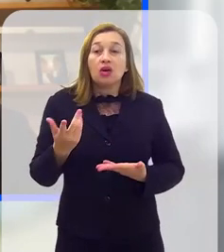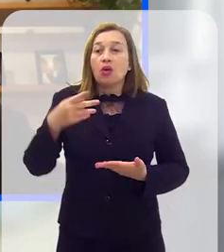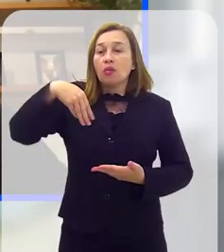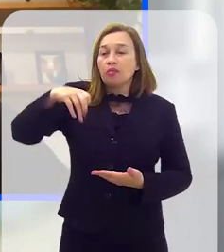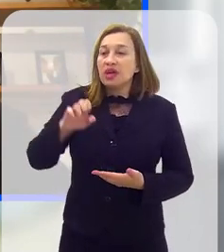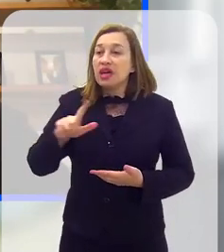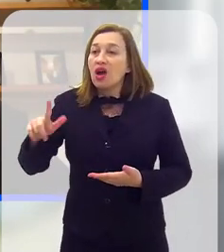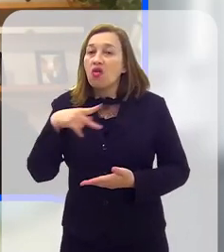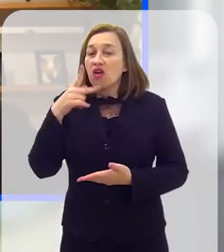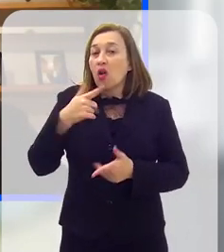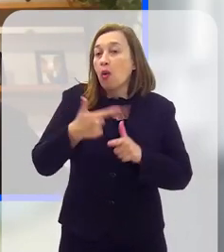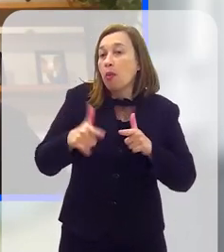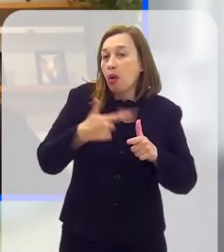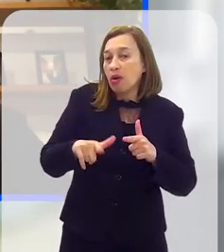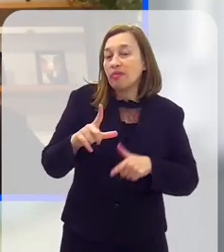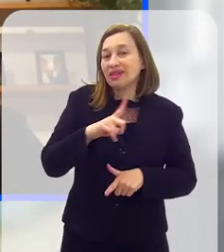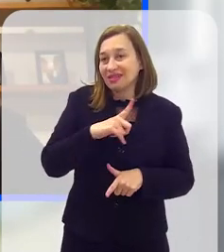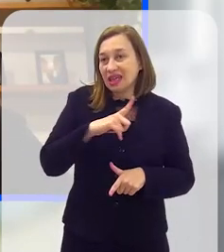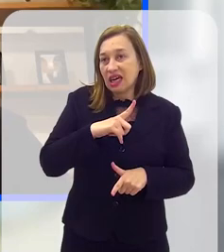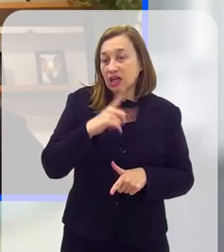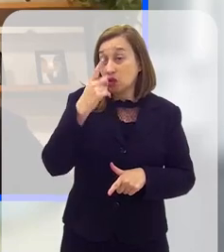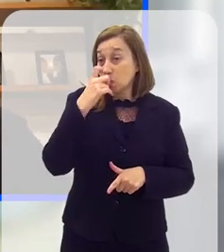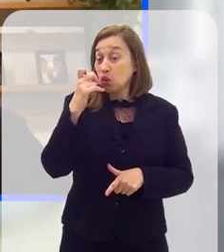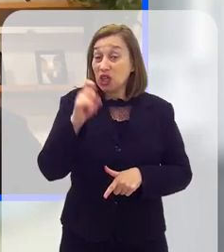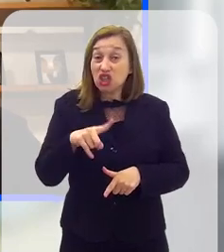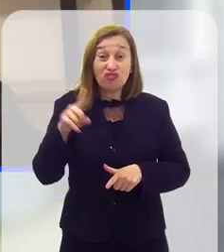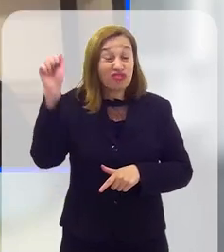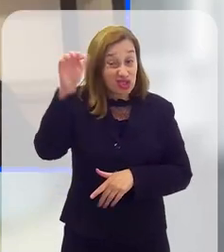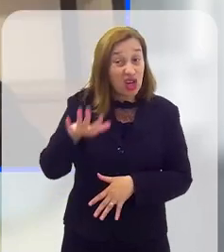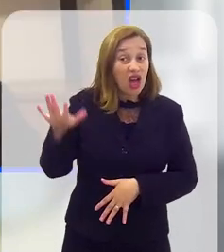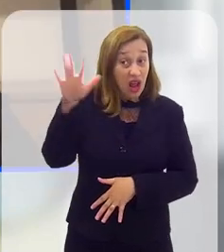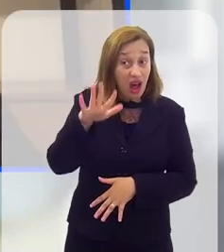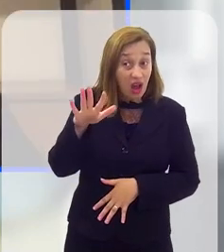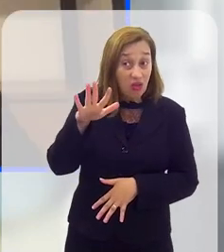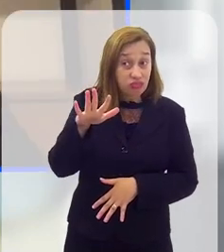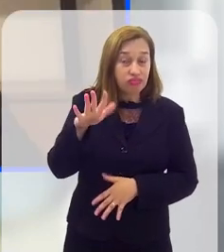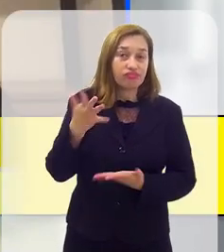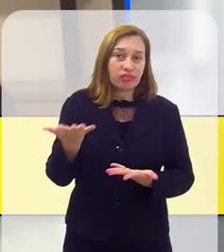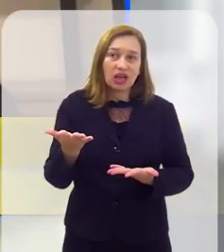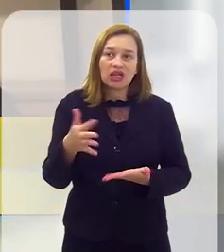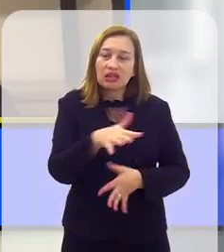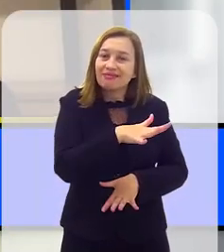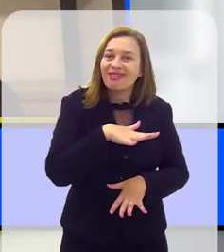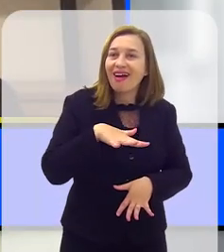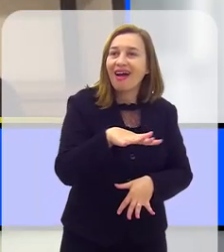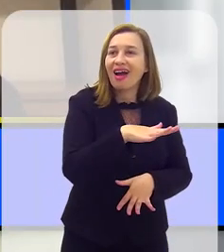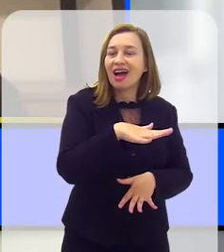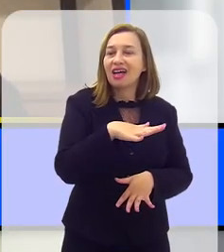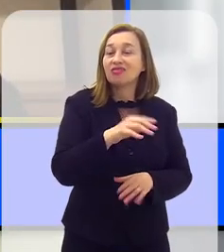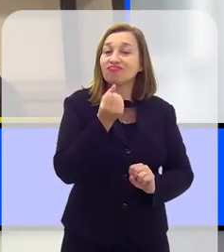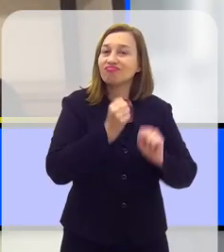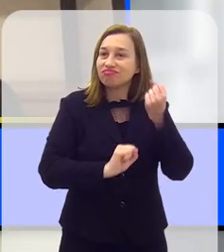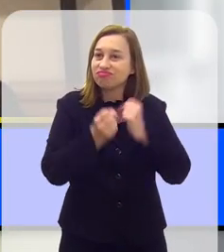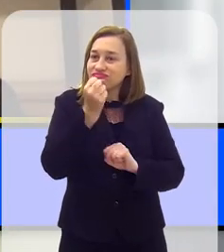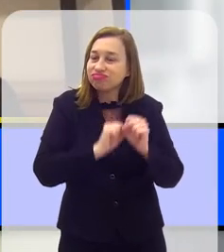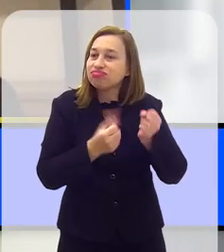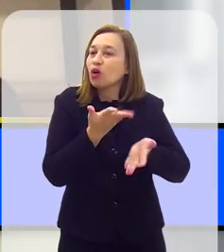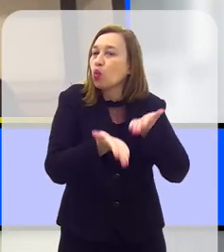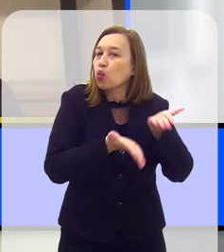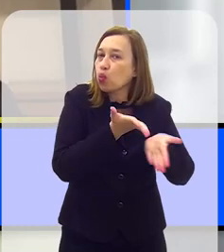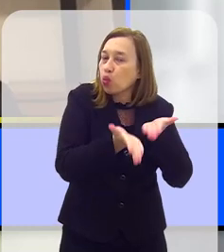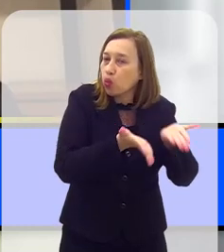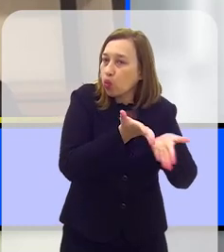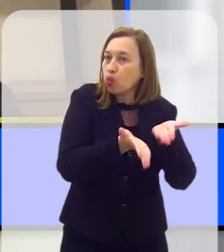É, assim, como o Miguel falou, a gente tem um problema do lixo na cadeia como um todo. Tanto na cadeia da parte das